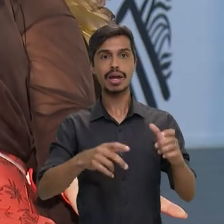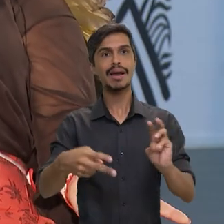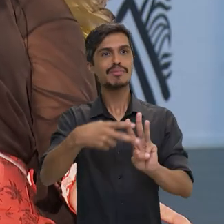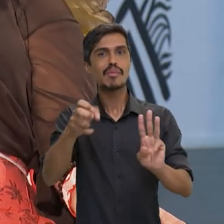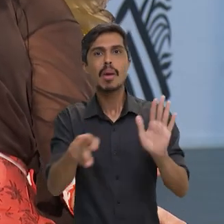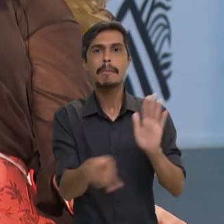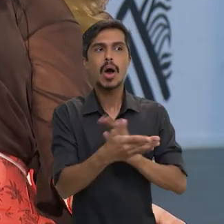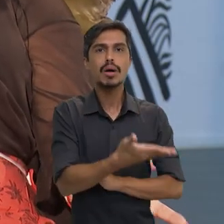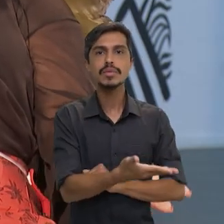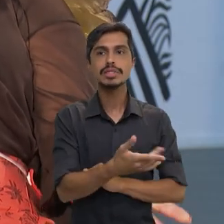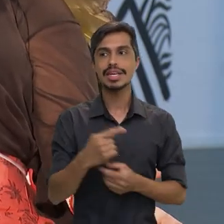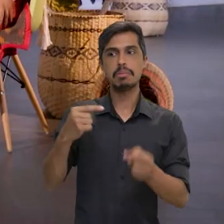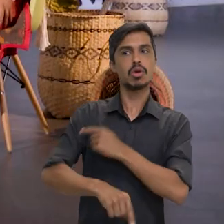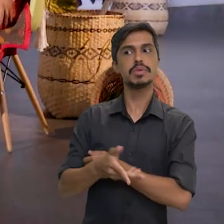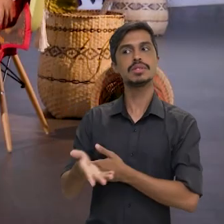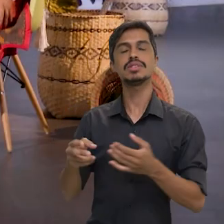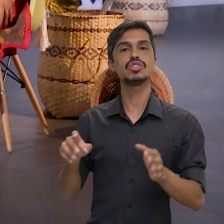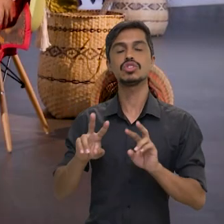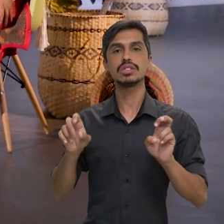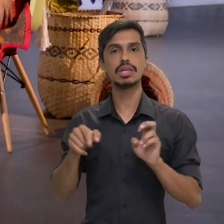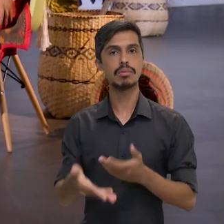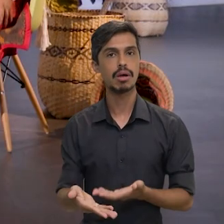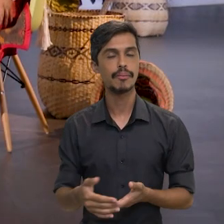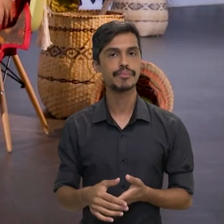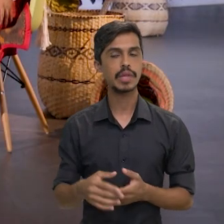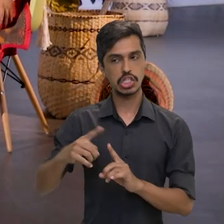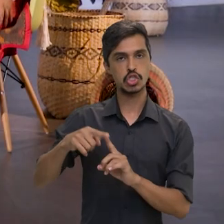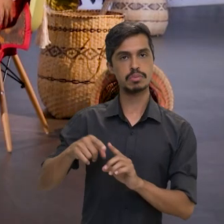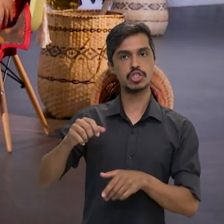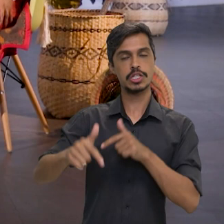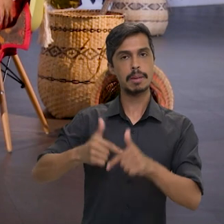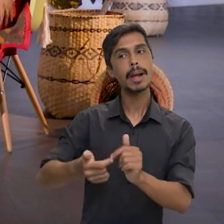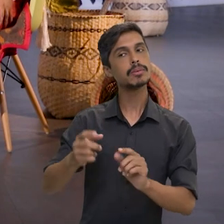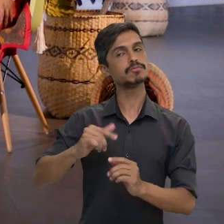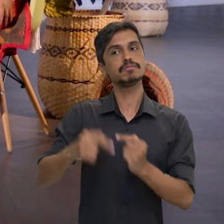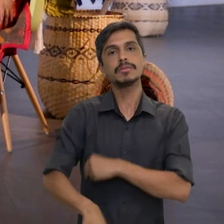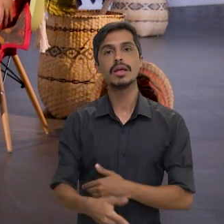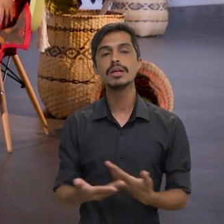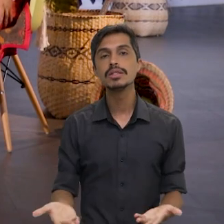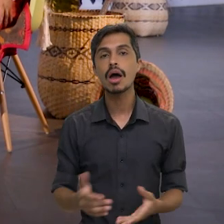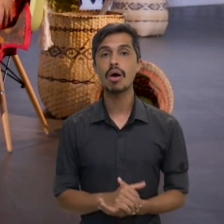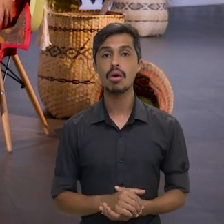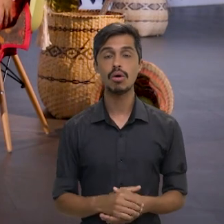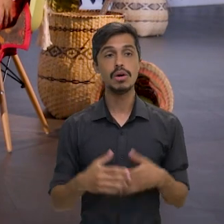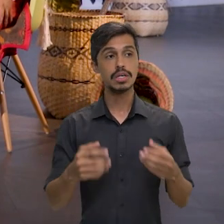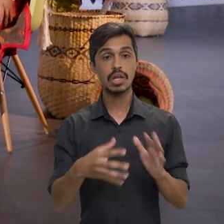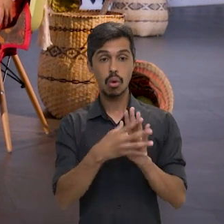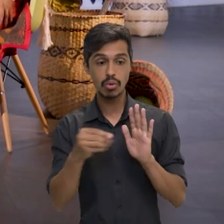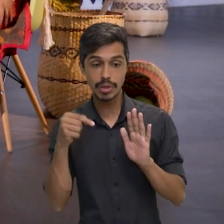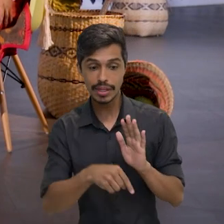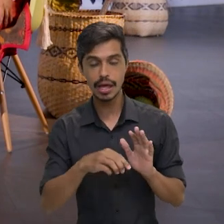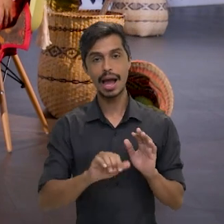onde é proibido esse tipo de atividade, né? Para além só de seguir um modelo da terra